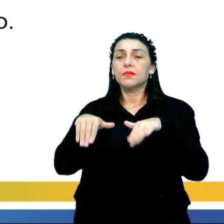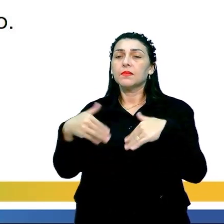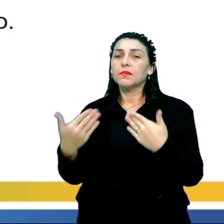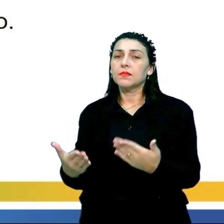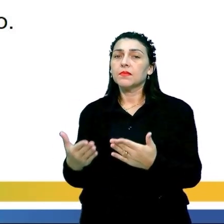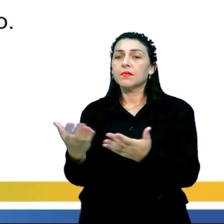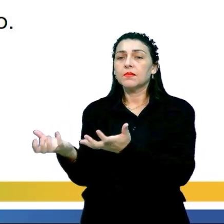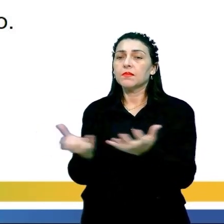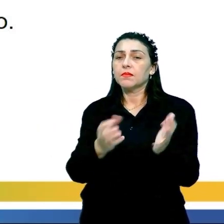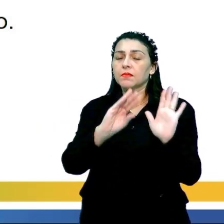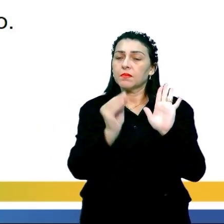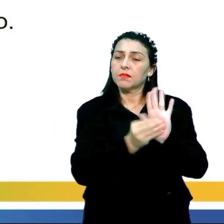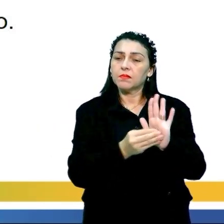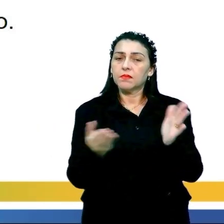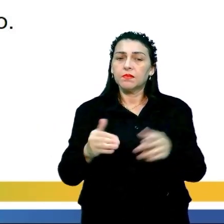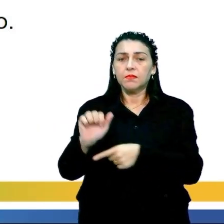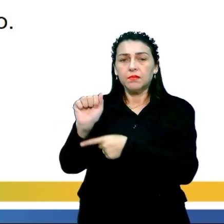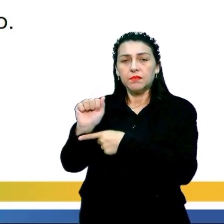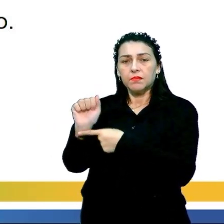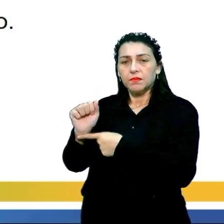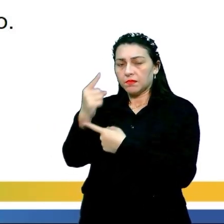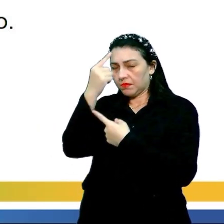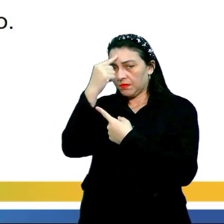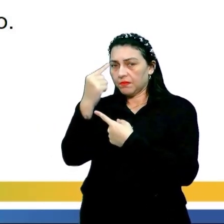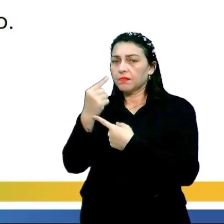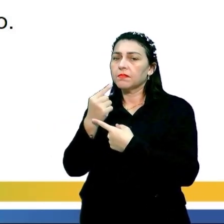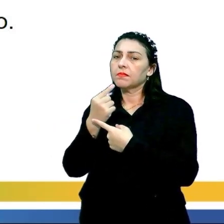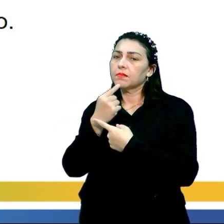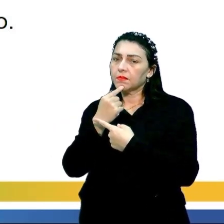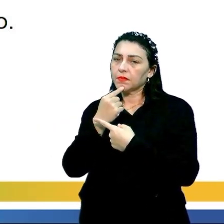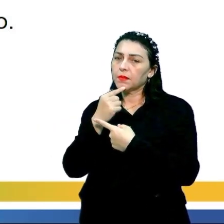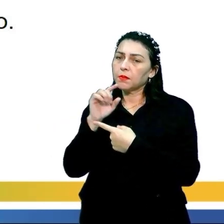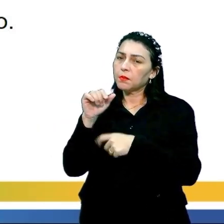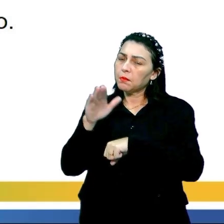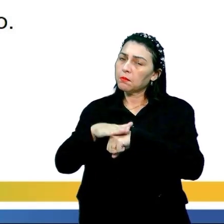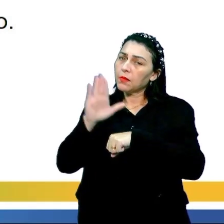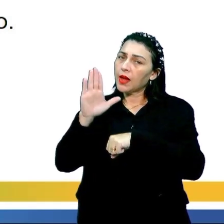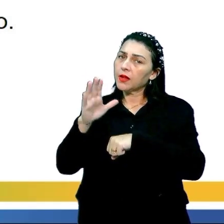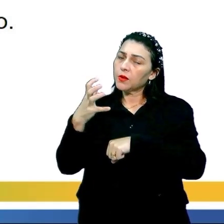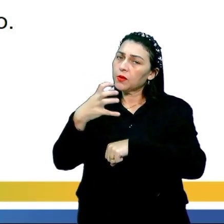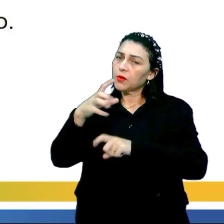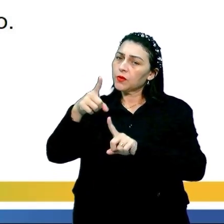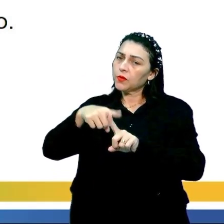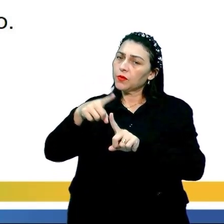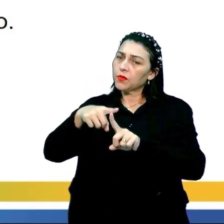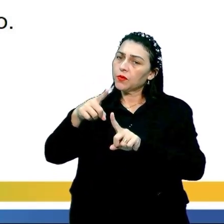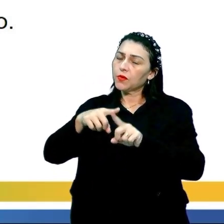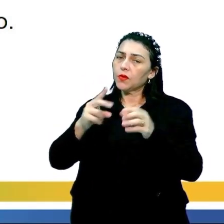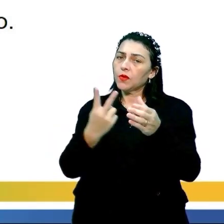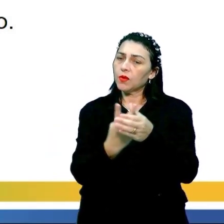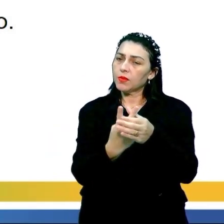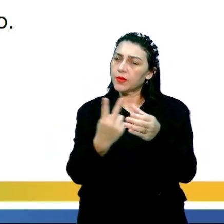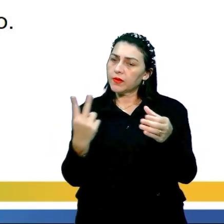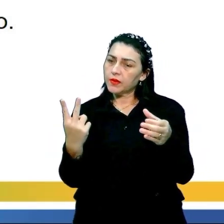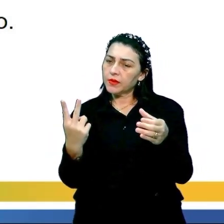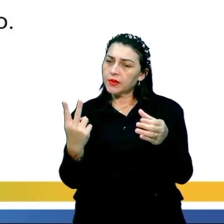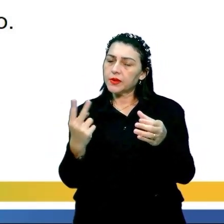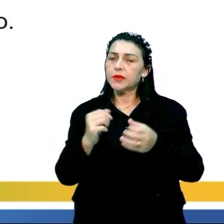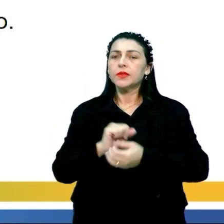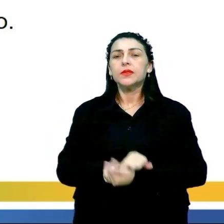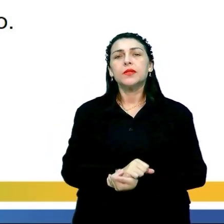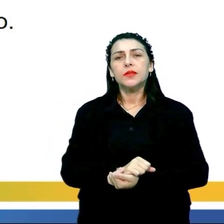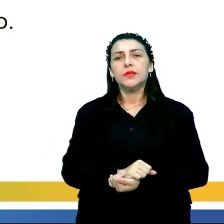que é o gabarito hoje. Letra A, imagem passa a valer mais que as formas